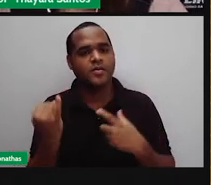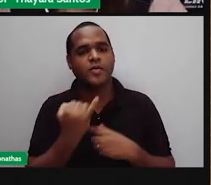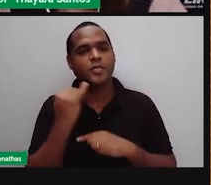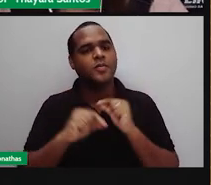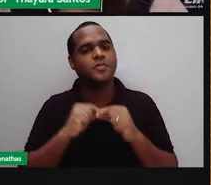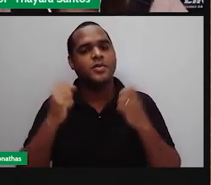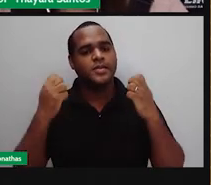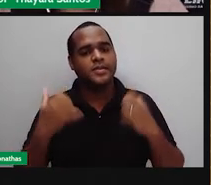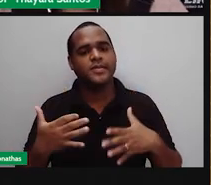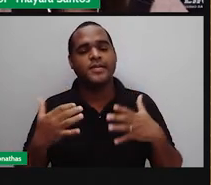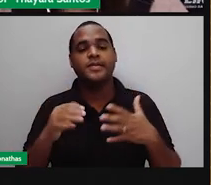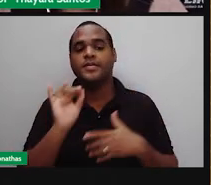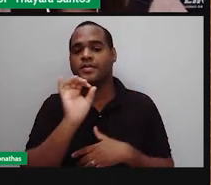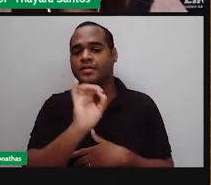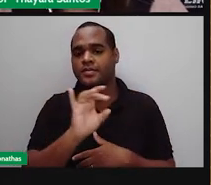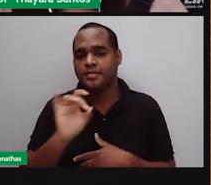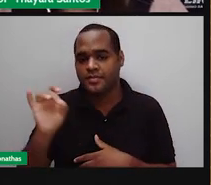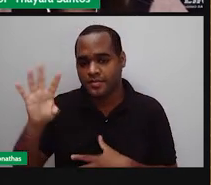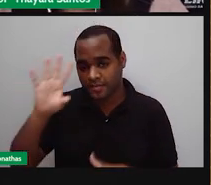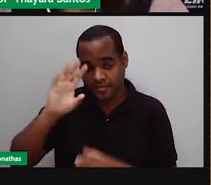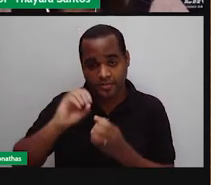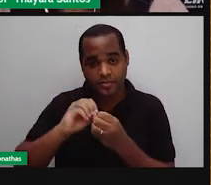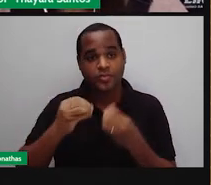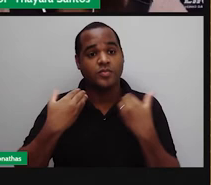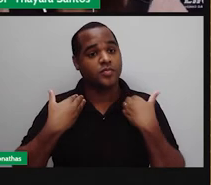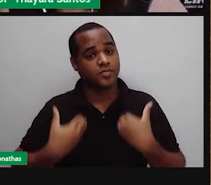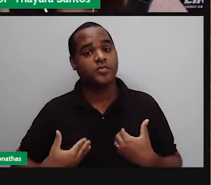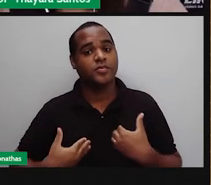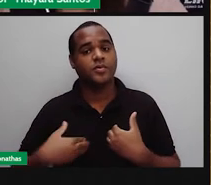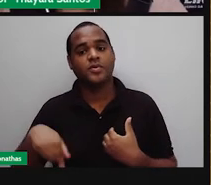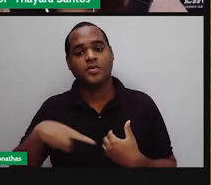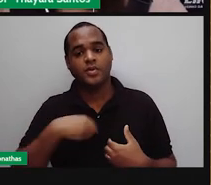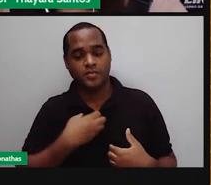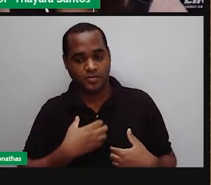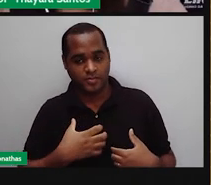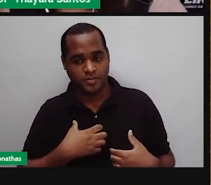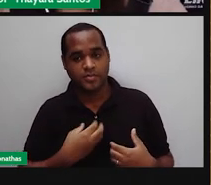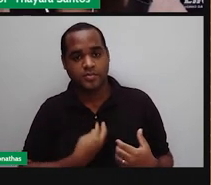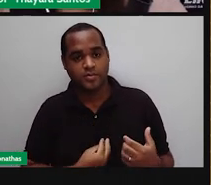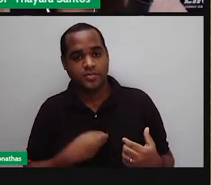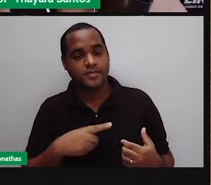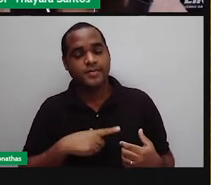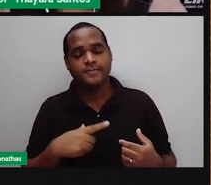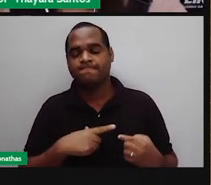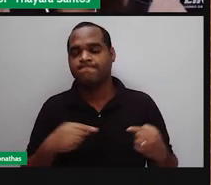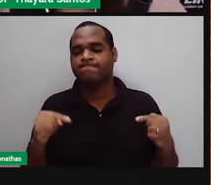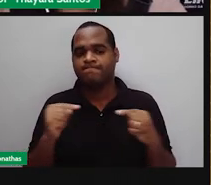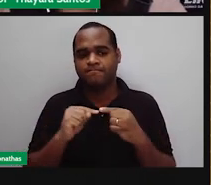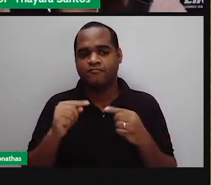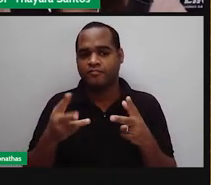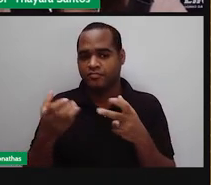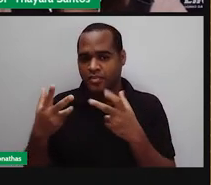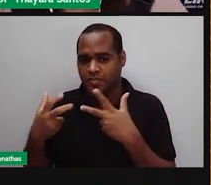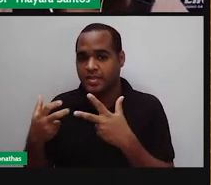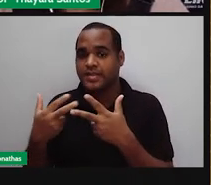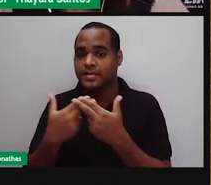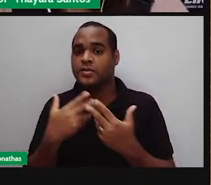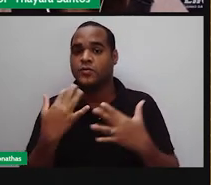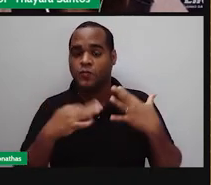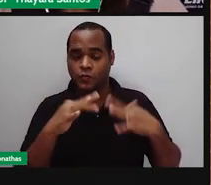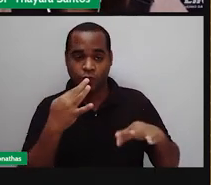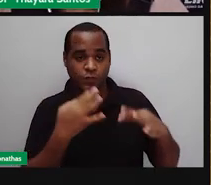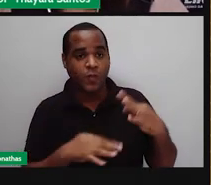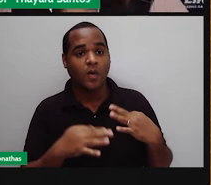alguns tipos de mecanorreceptores que a gente tem no nosso corpo. Então, a gente tem os mecanorreceptores que são responsáveis pela percepção da